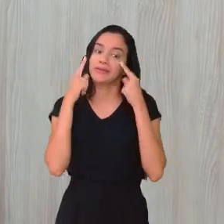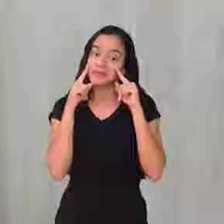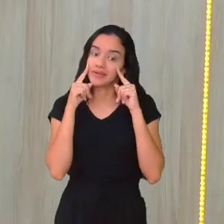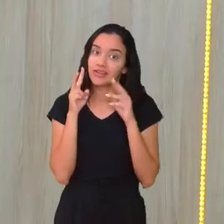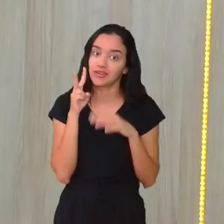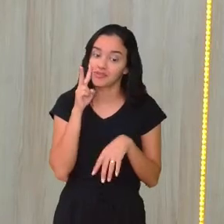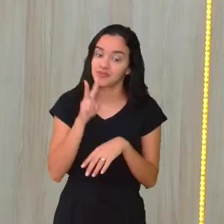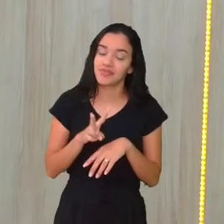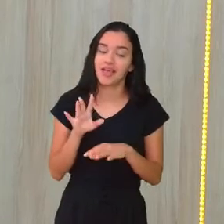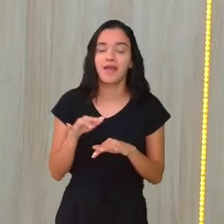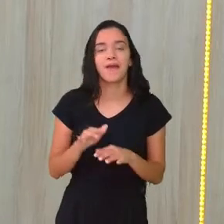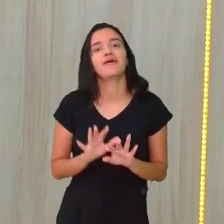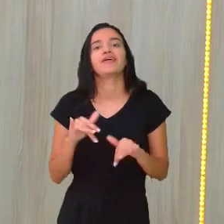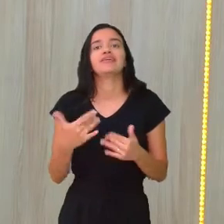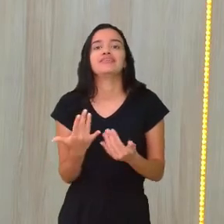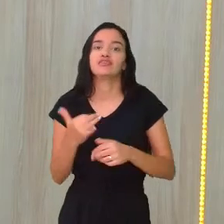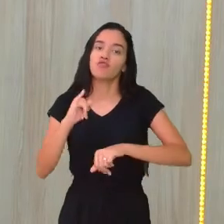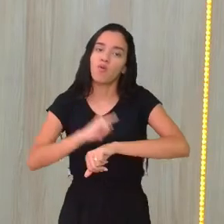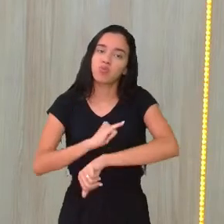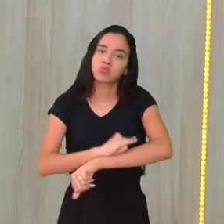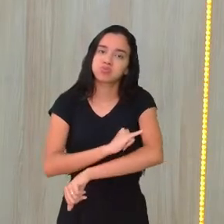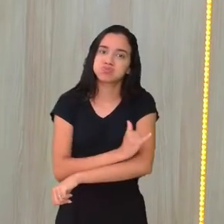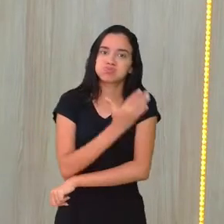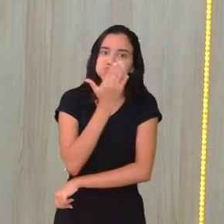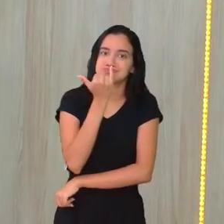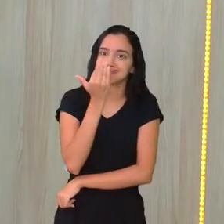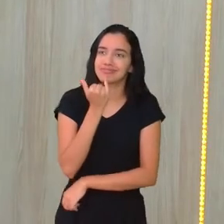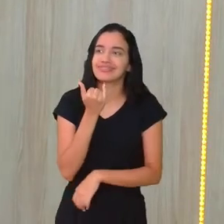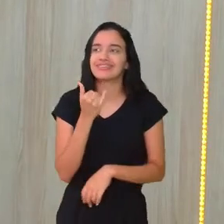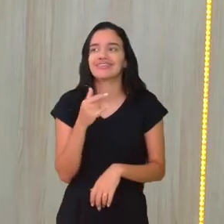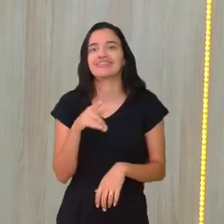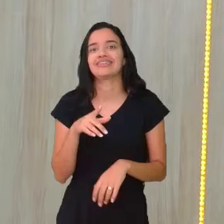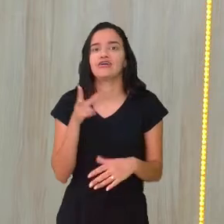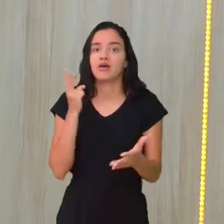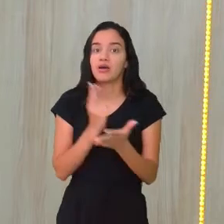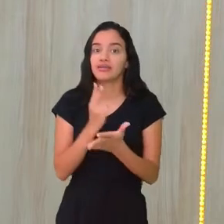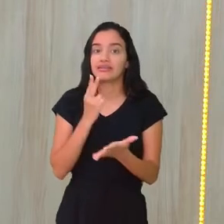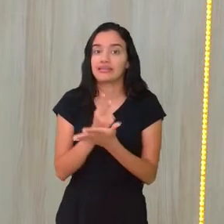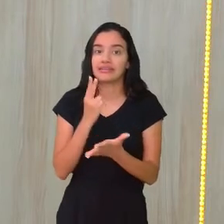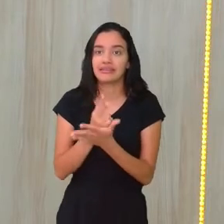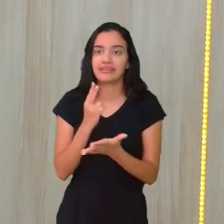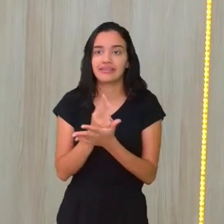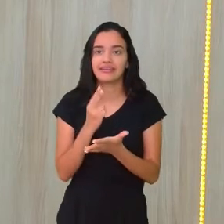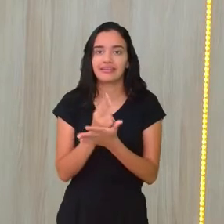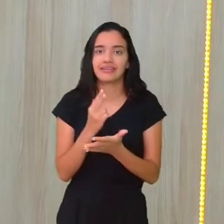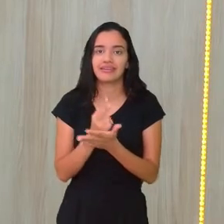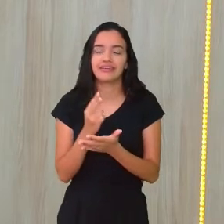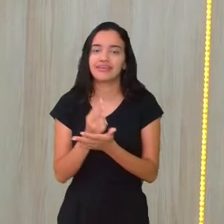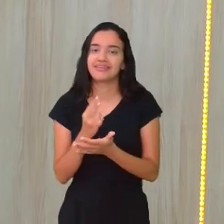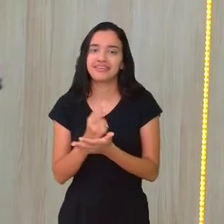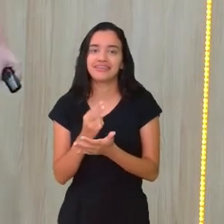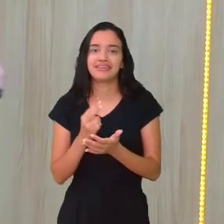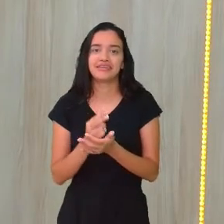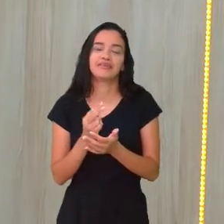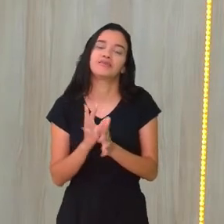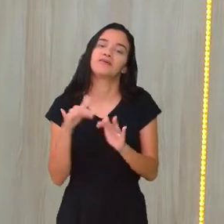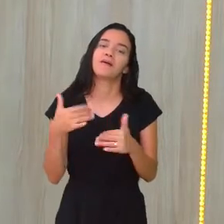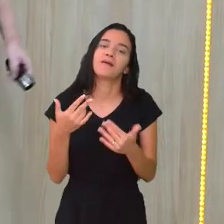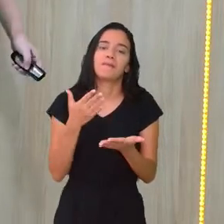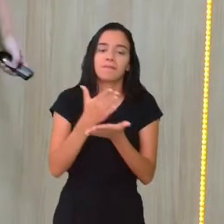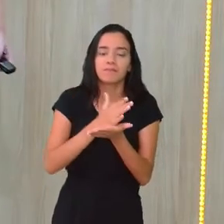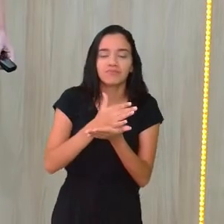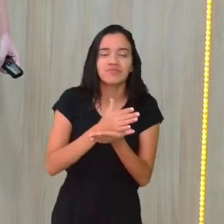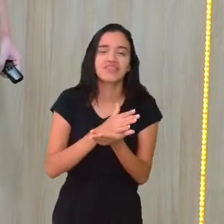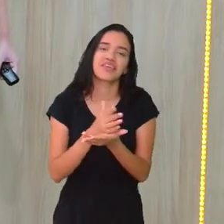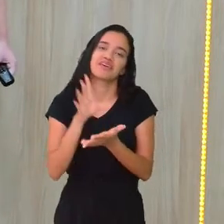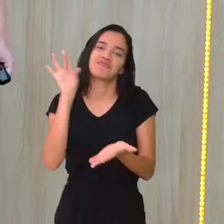principalmente se tiver um gordinho goloso, que ele sempre puxa o eixo de simetria para o lado dele. É